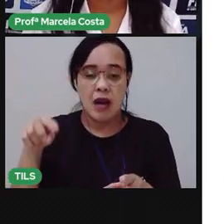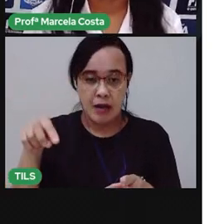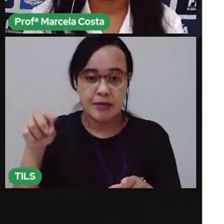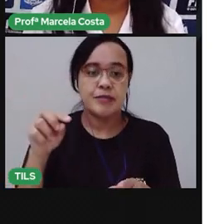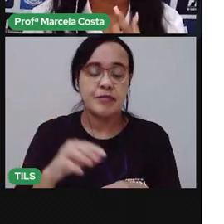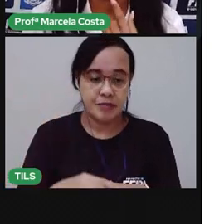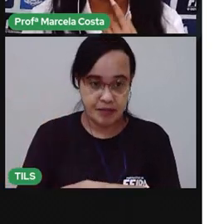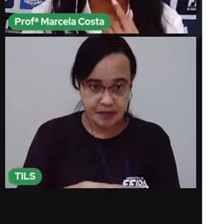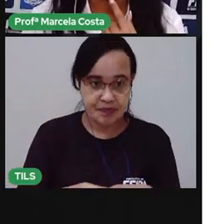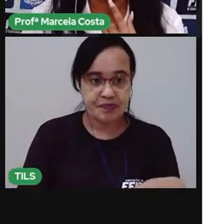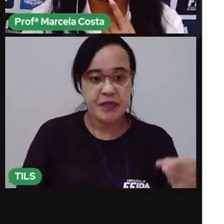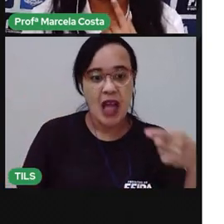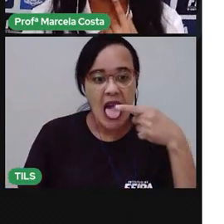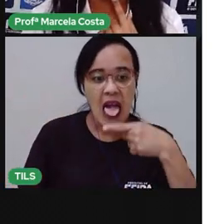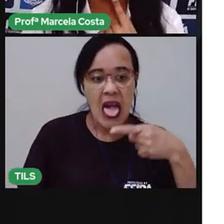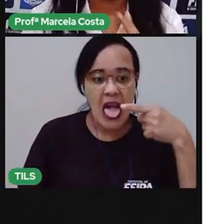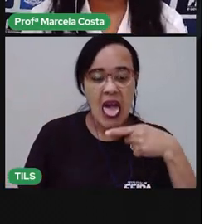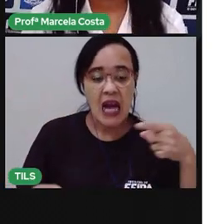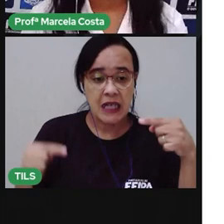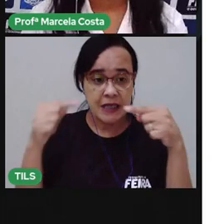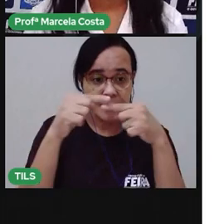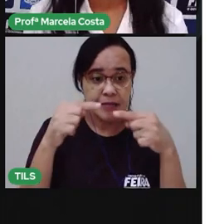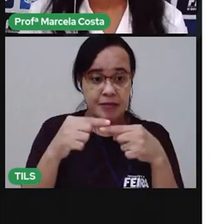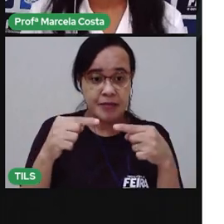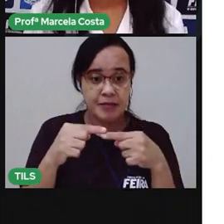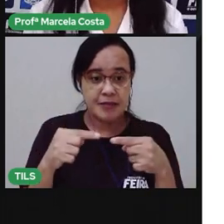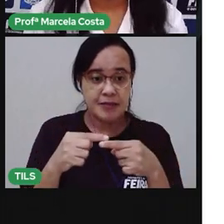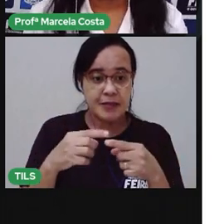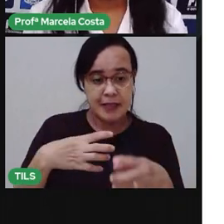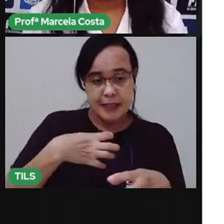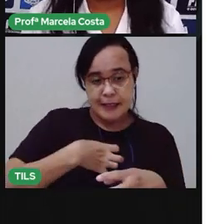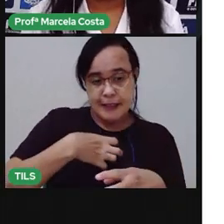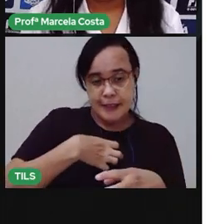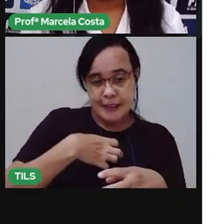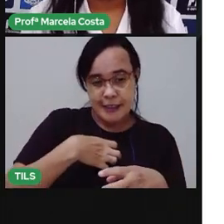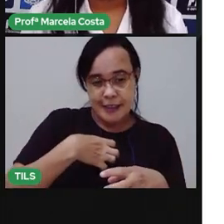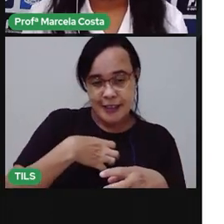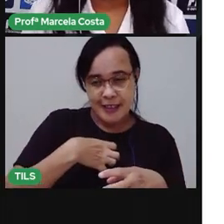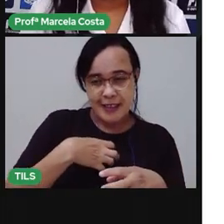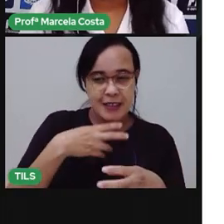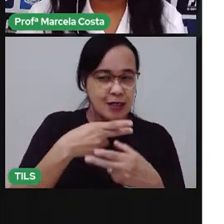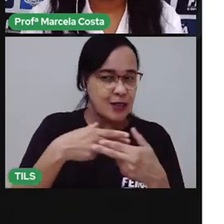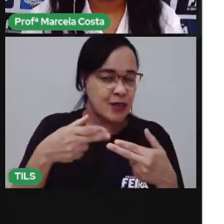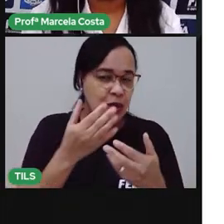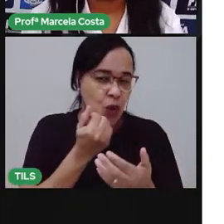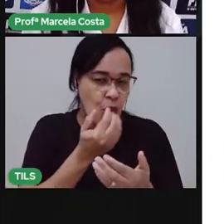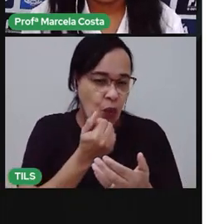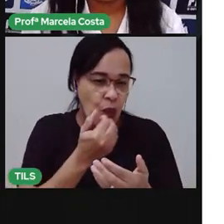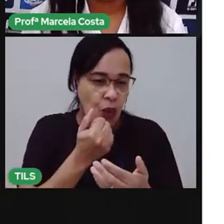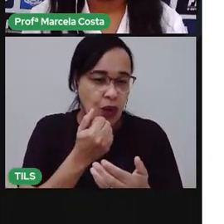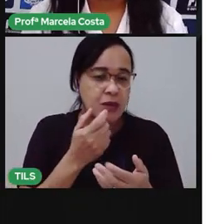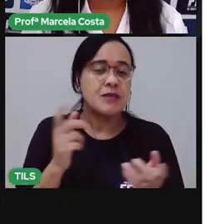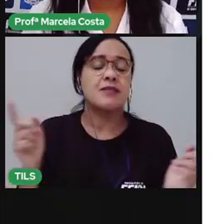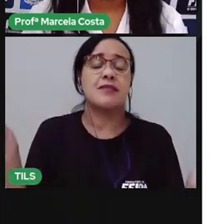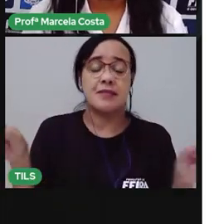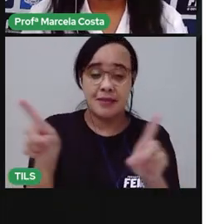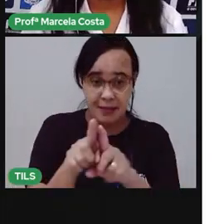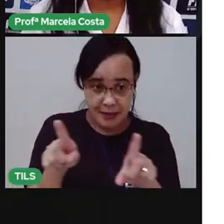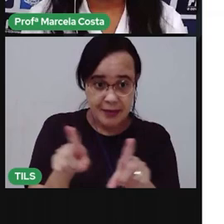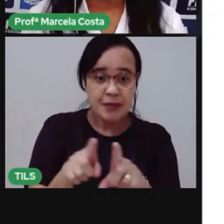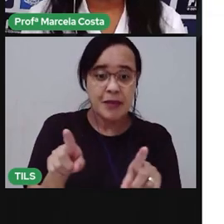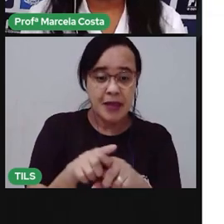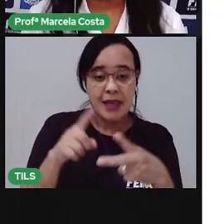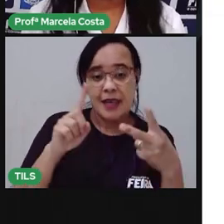relacionado à língua. Tem também a visão, que nos permite ver o mundo,